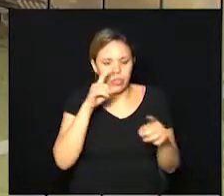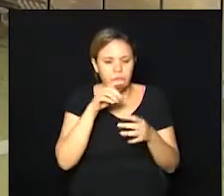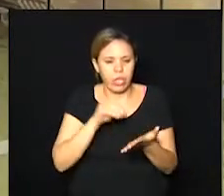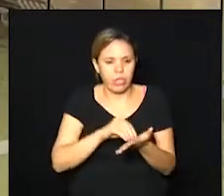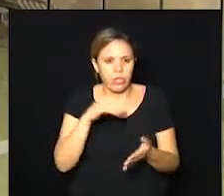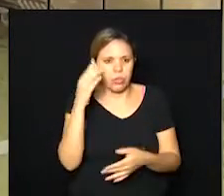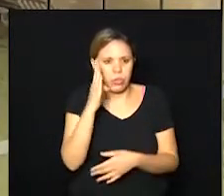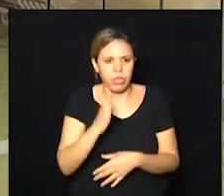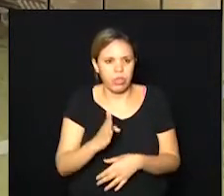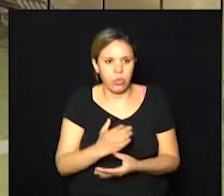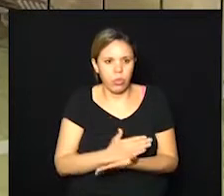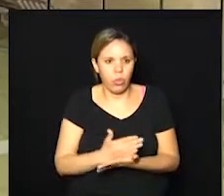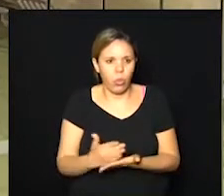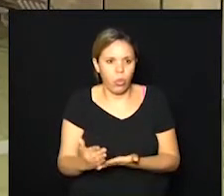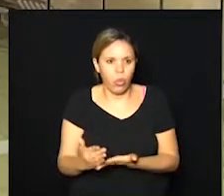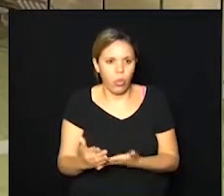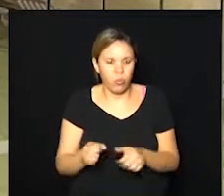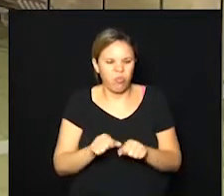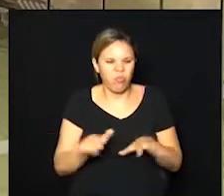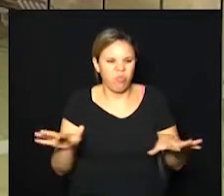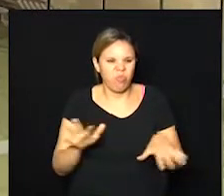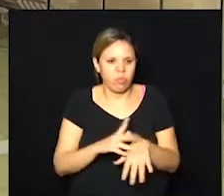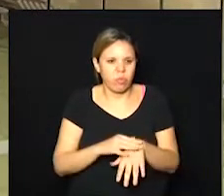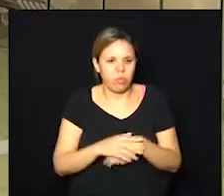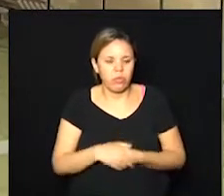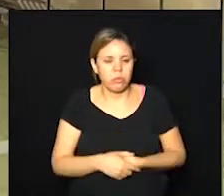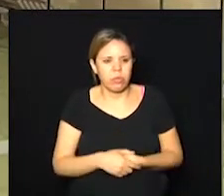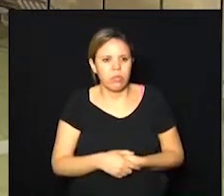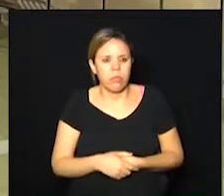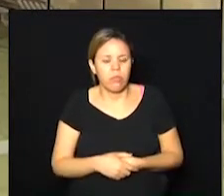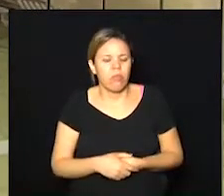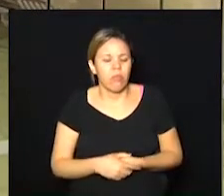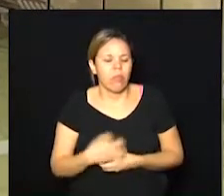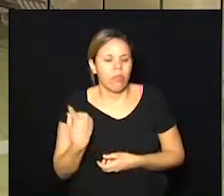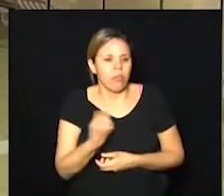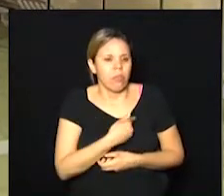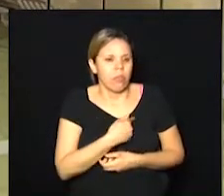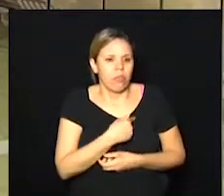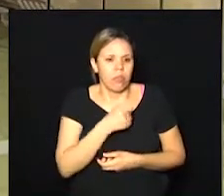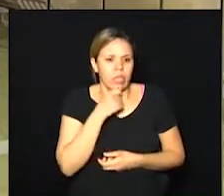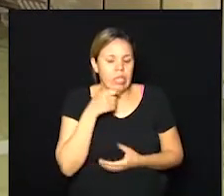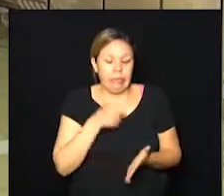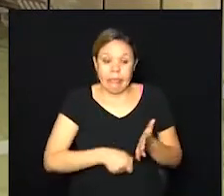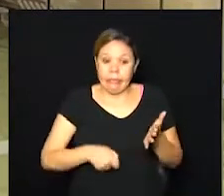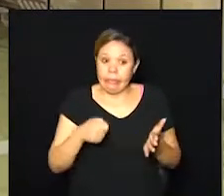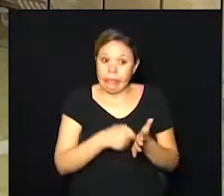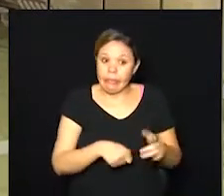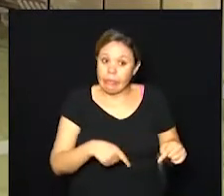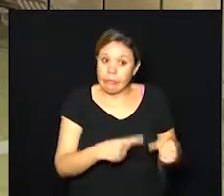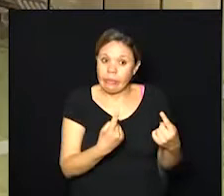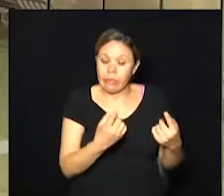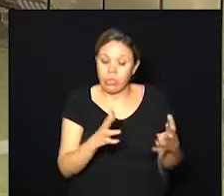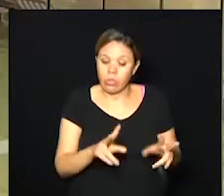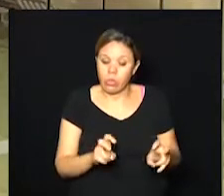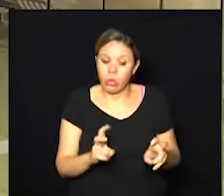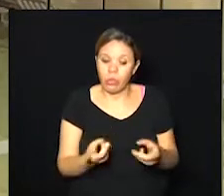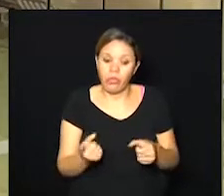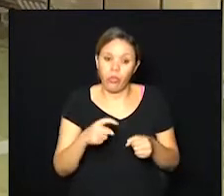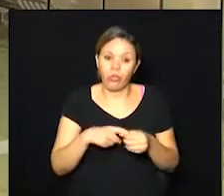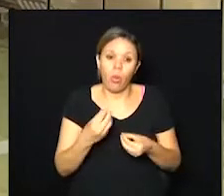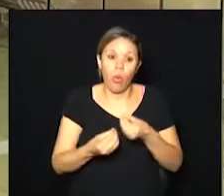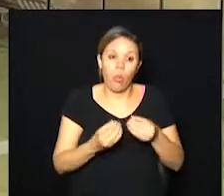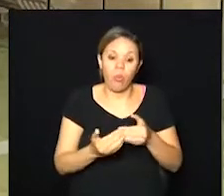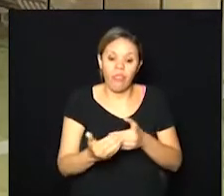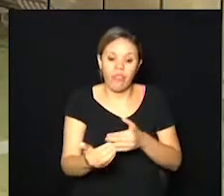no Brasil, pelo menos no início da pandemia. E ainda nós estamos enfrentando no plano de retomada a